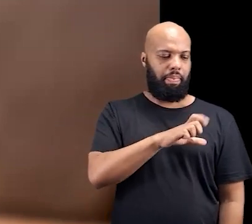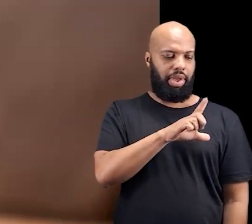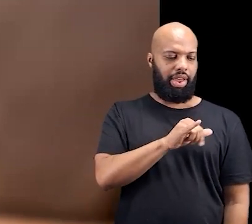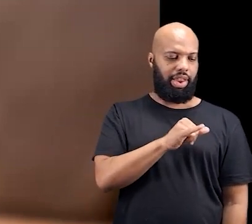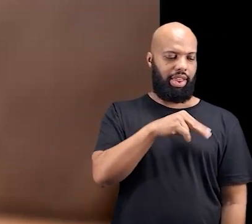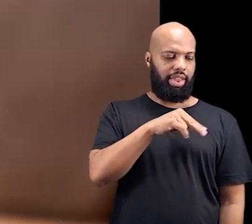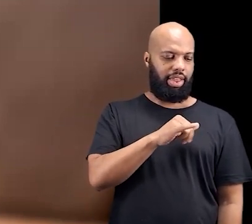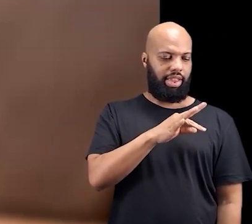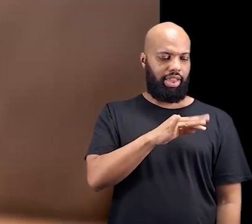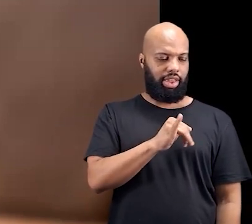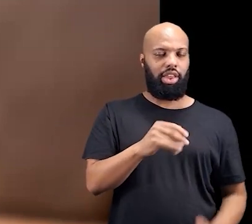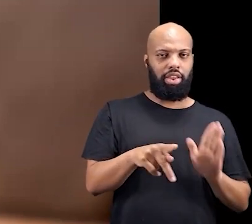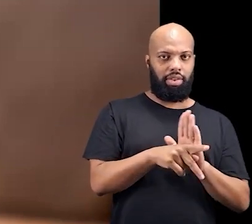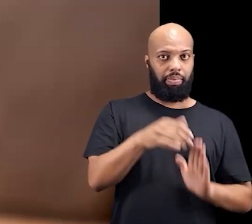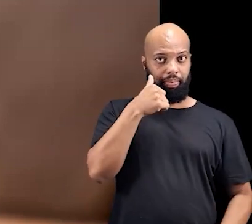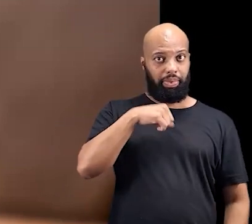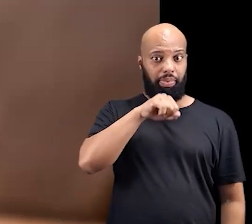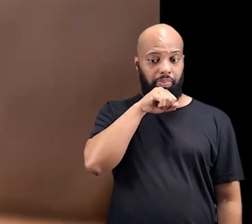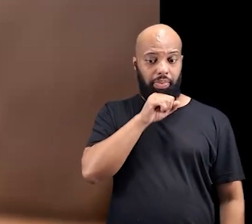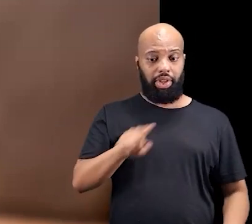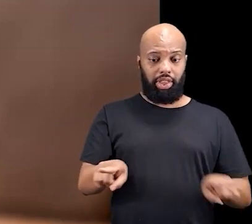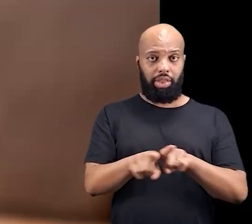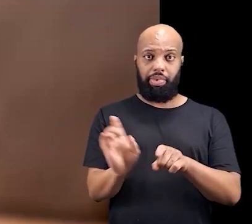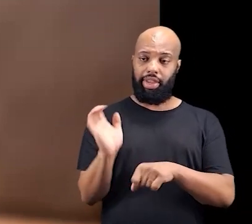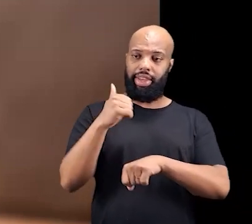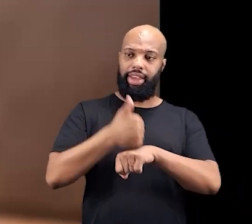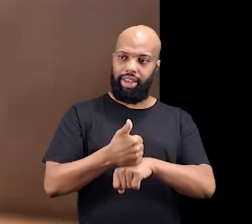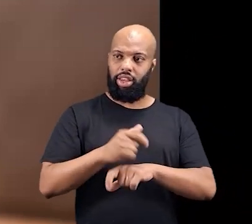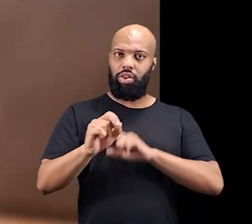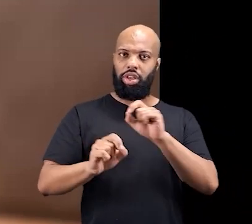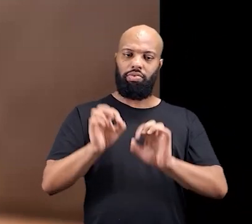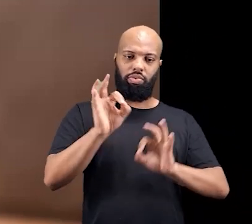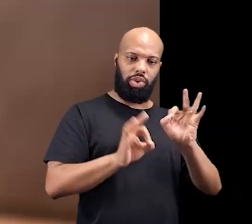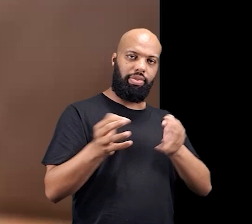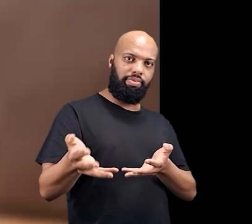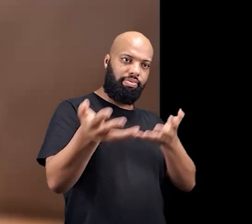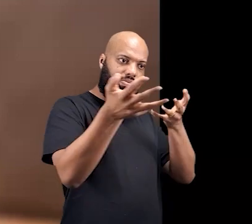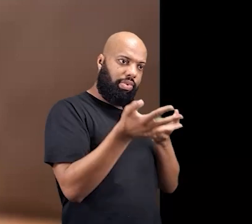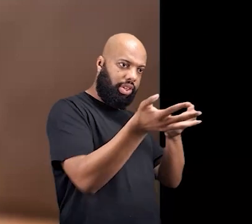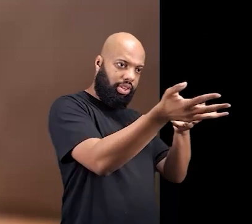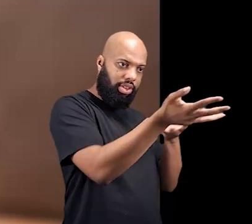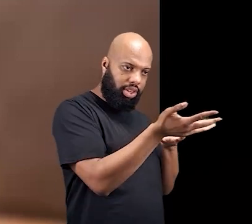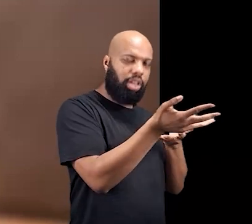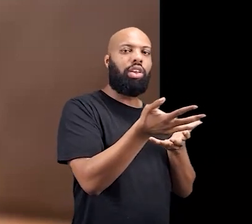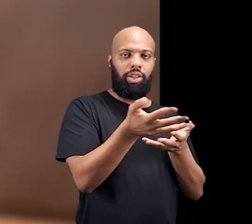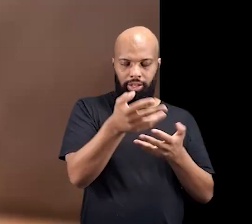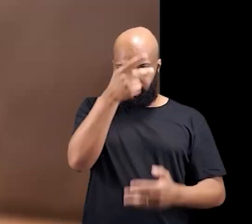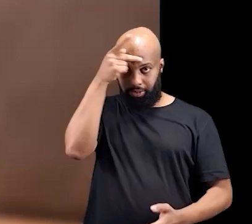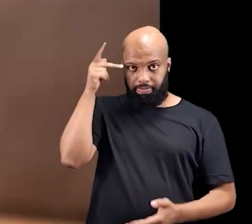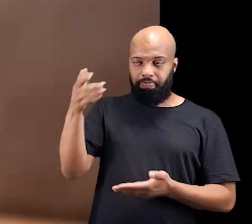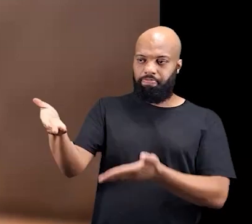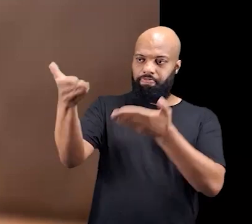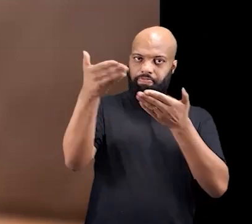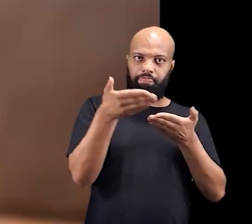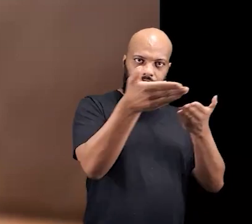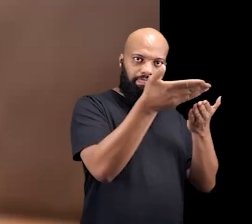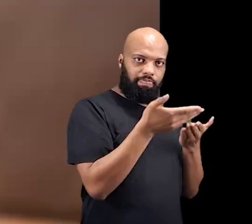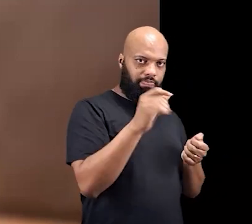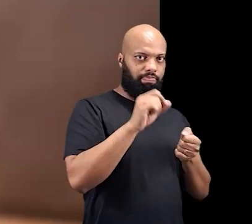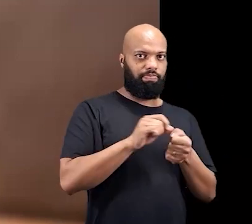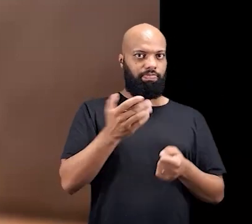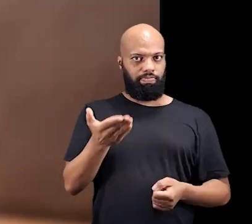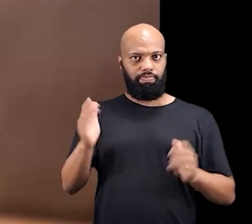da mãe. E o cacique Merinaco, que está sendo o anfitrião dessa festa, quem está recebendo os